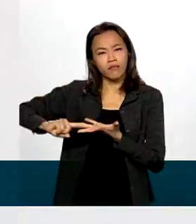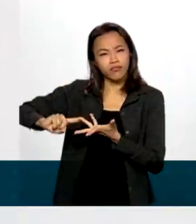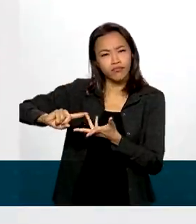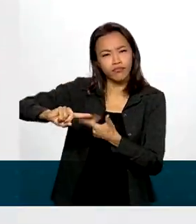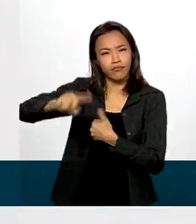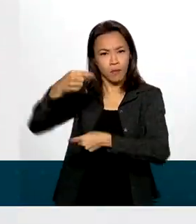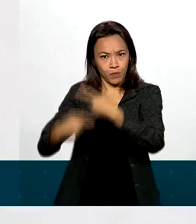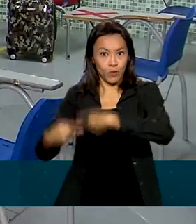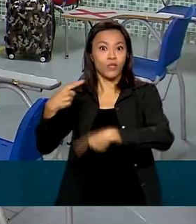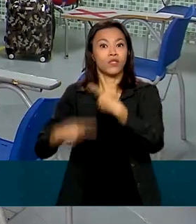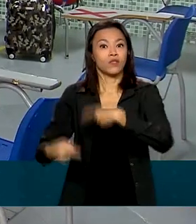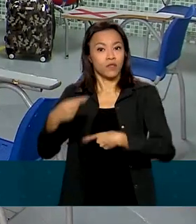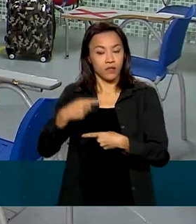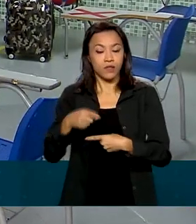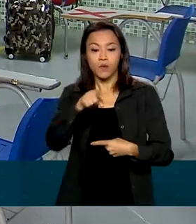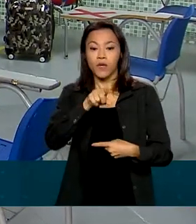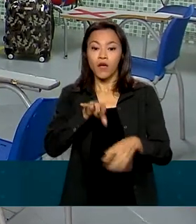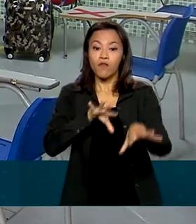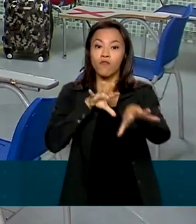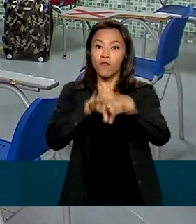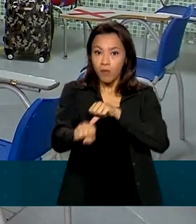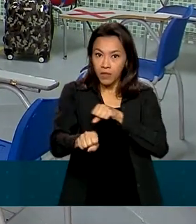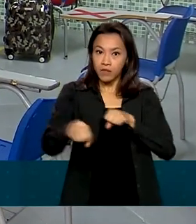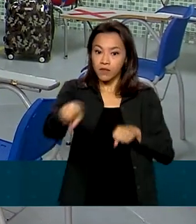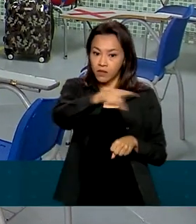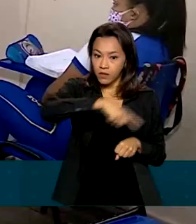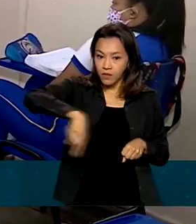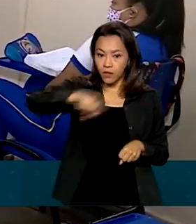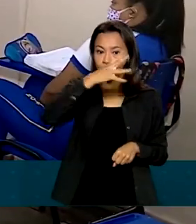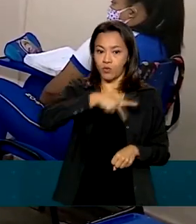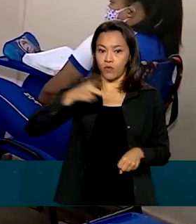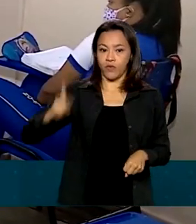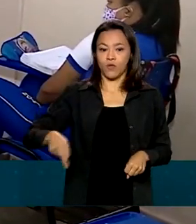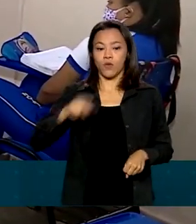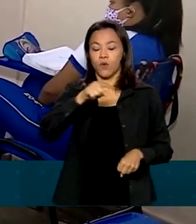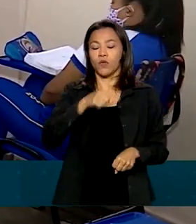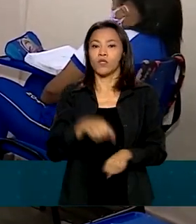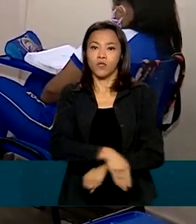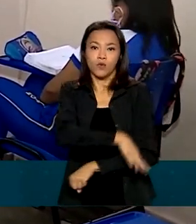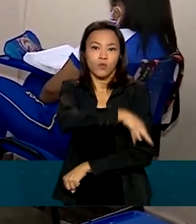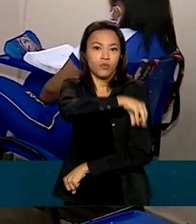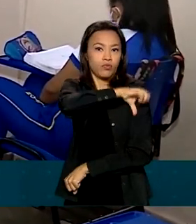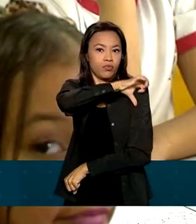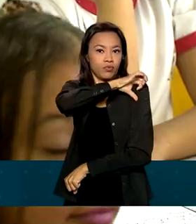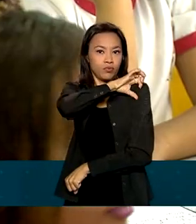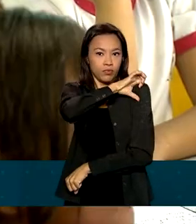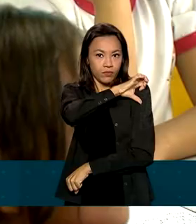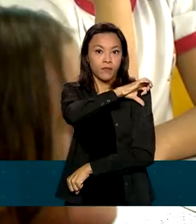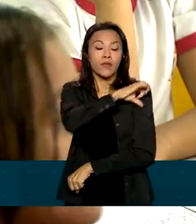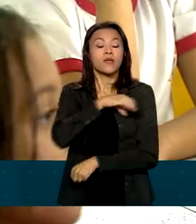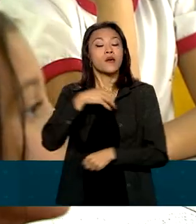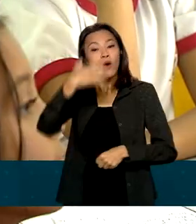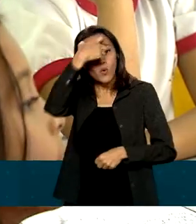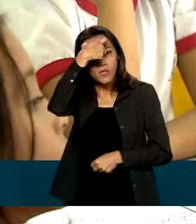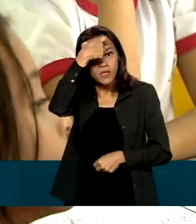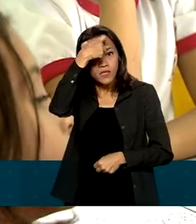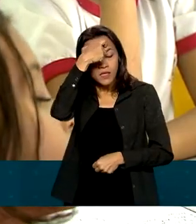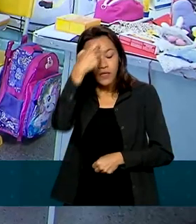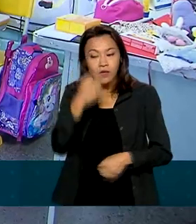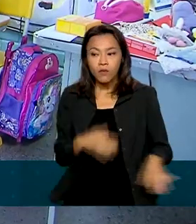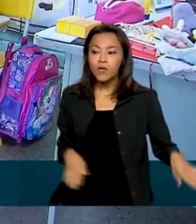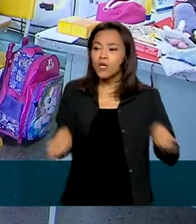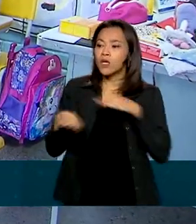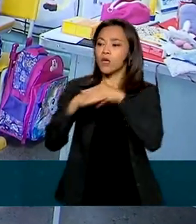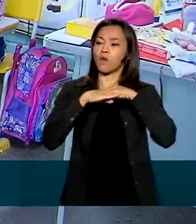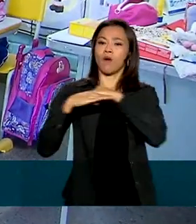Uma delas é a formação de professores do ensino fundamental, visando a conscientização da igualdade racial